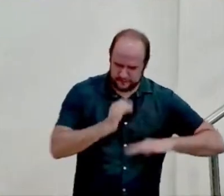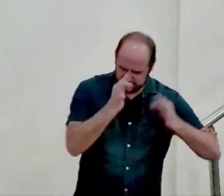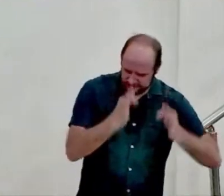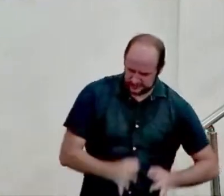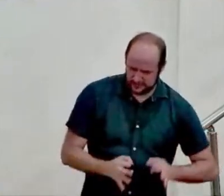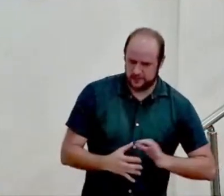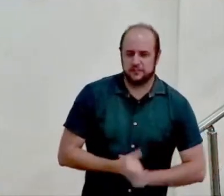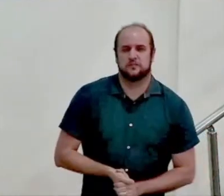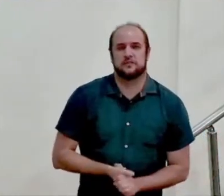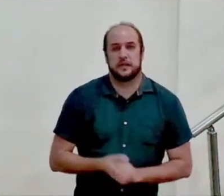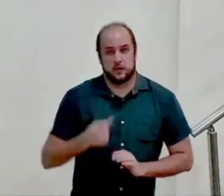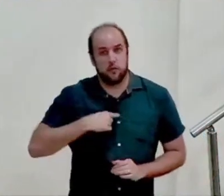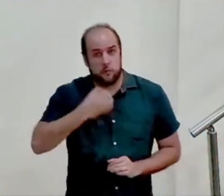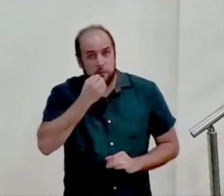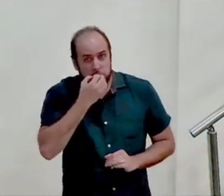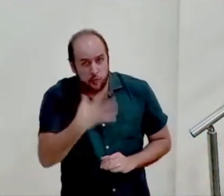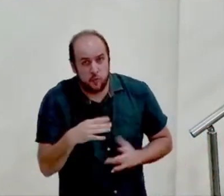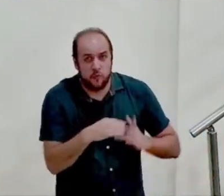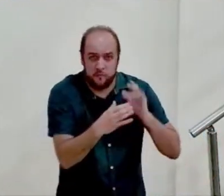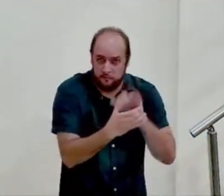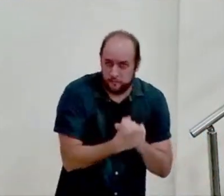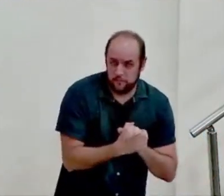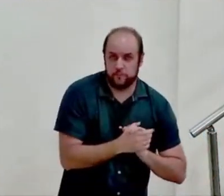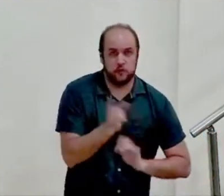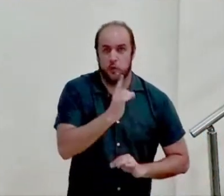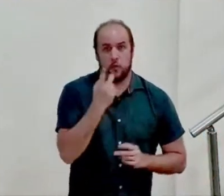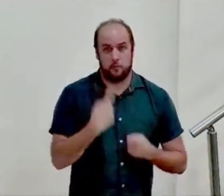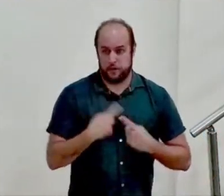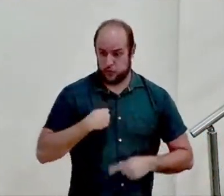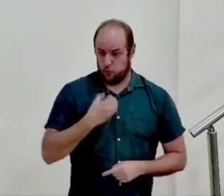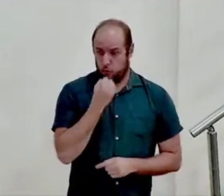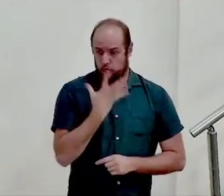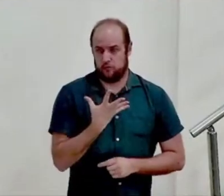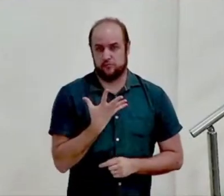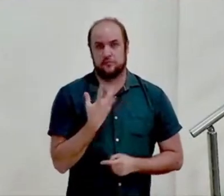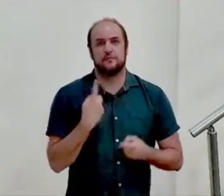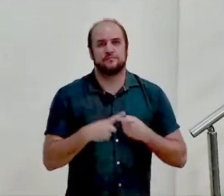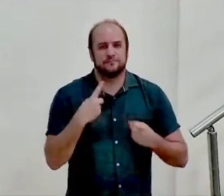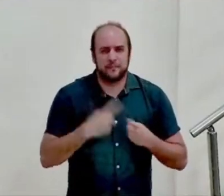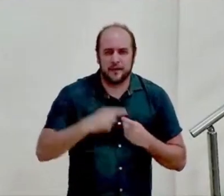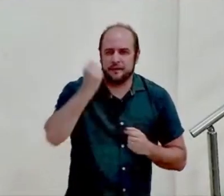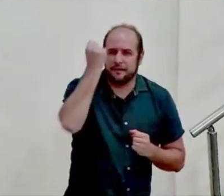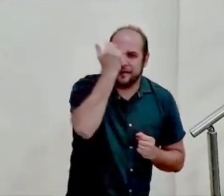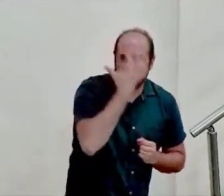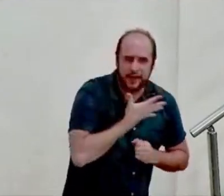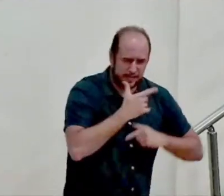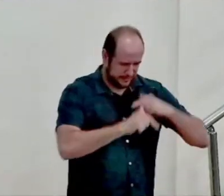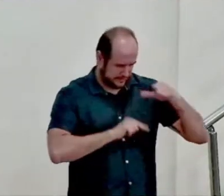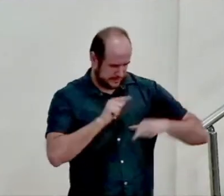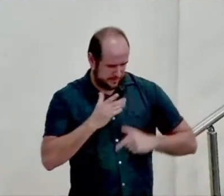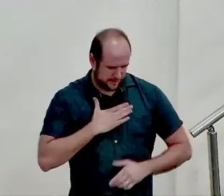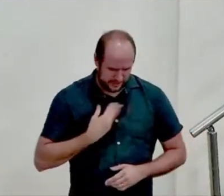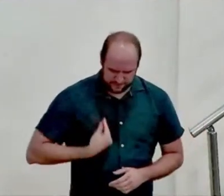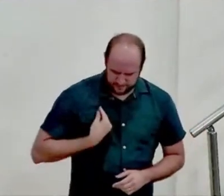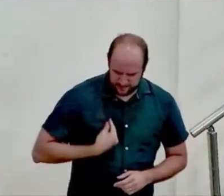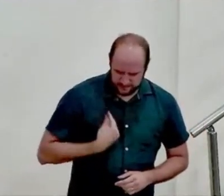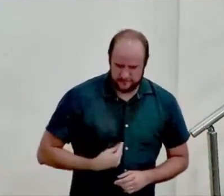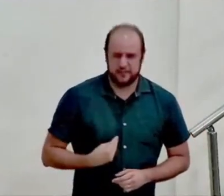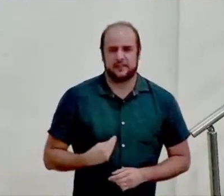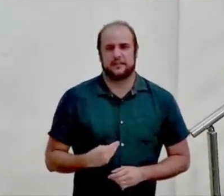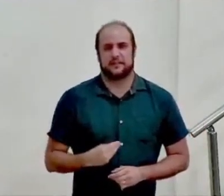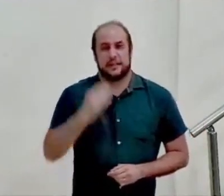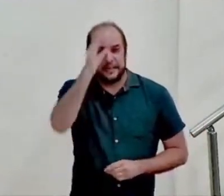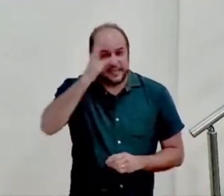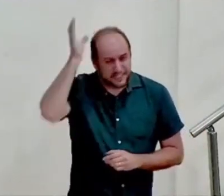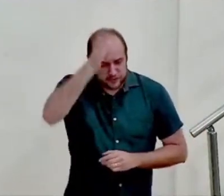se eu sou um bom marido não é porque eu sou bom é porque a graça operou na minha vida é porque Cristo é a minha